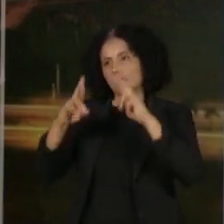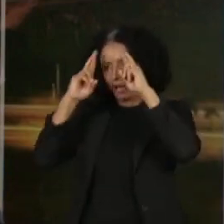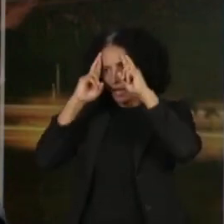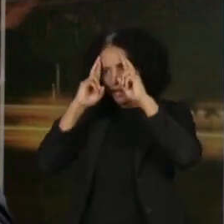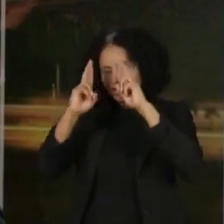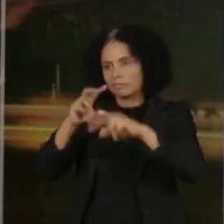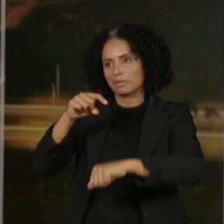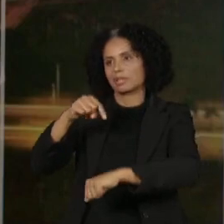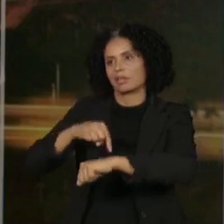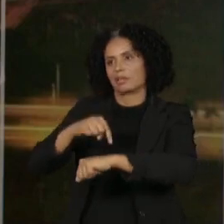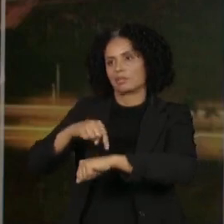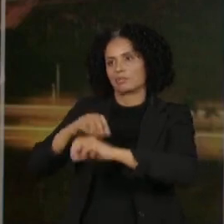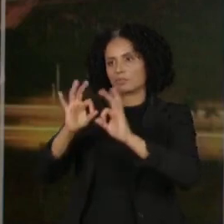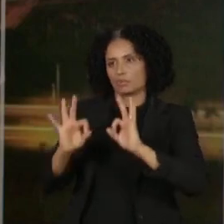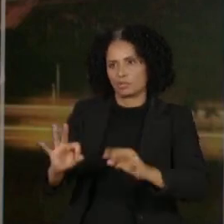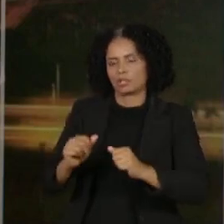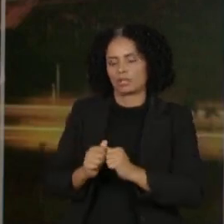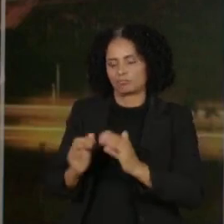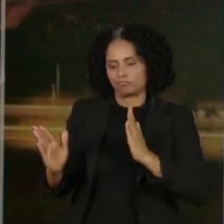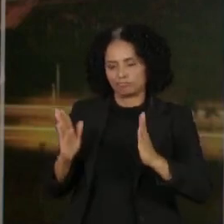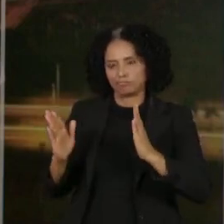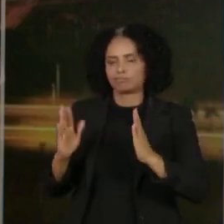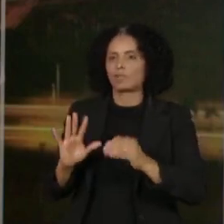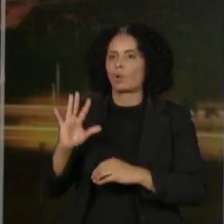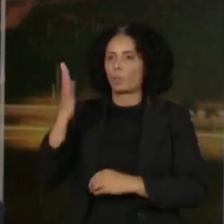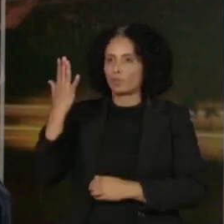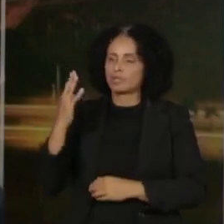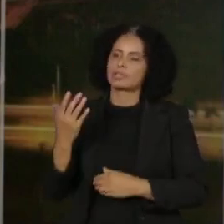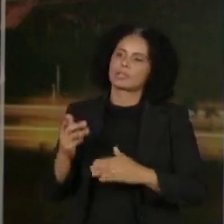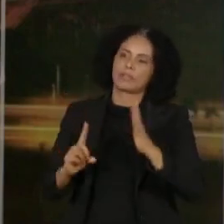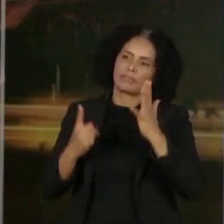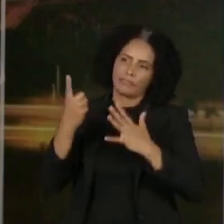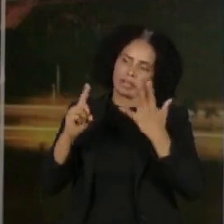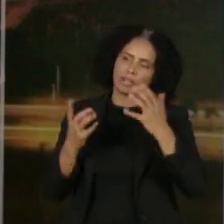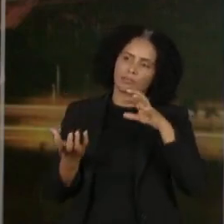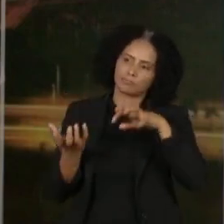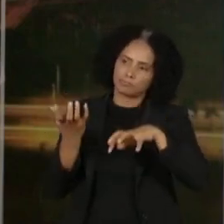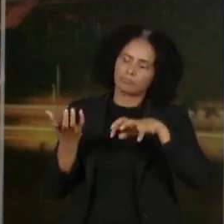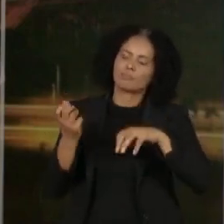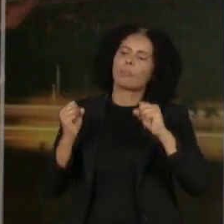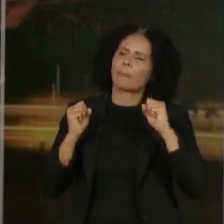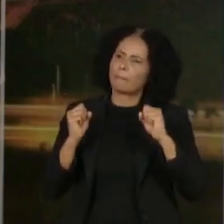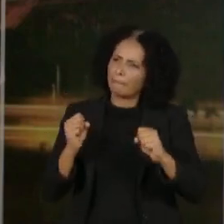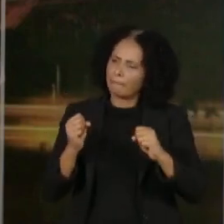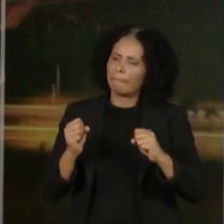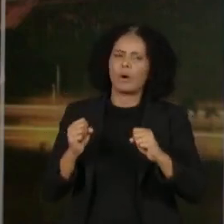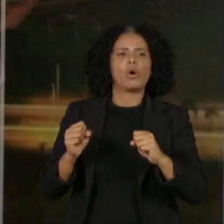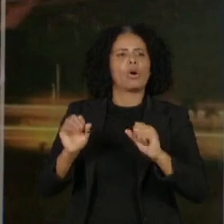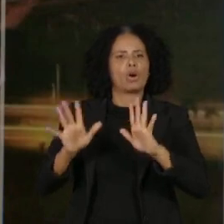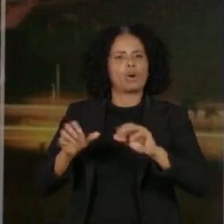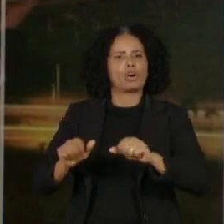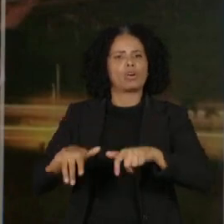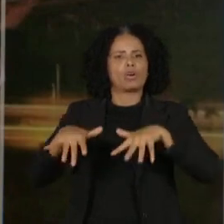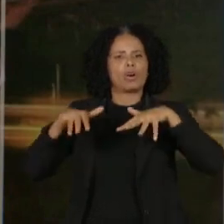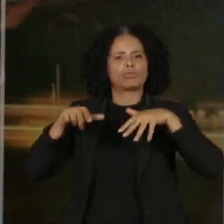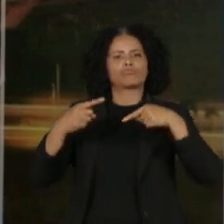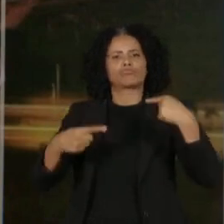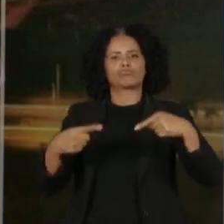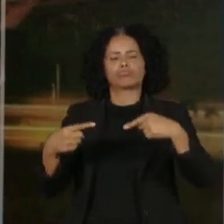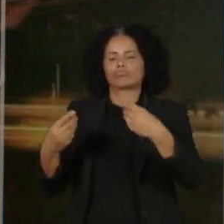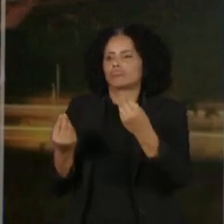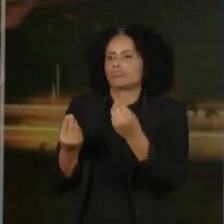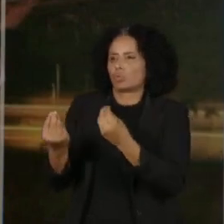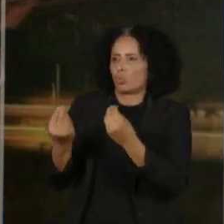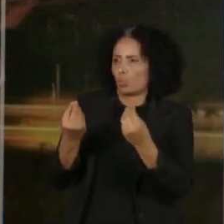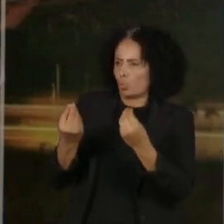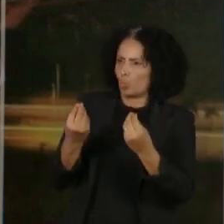legislatura. Então, certamente é um debate que vai acontecer em fevereiro, o Congresso Nacional vai poder discutir que instrumentos possa ter, não só